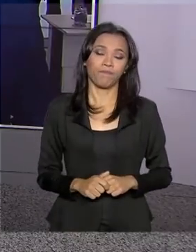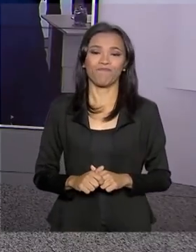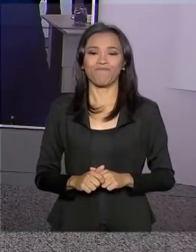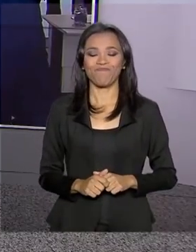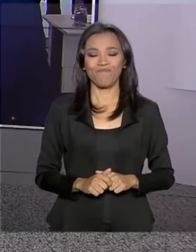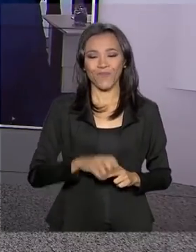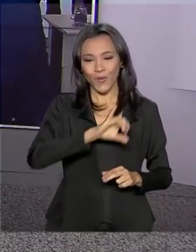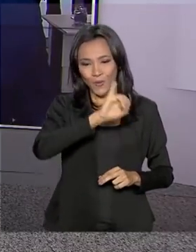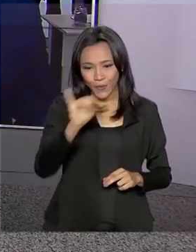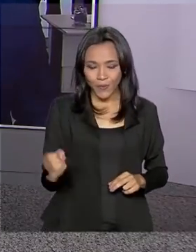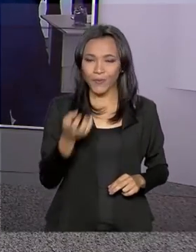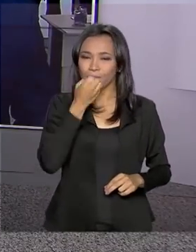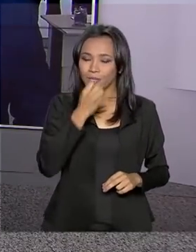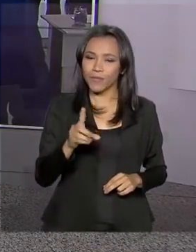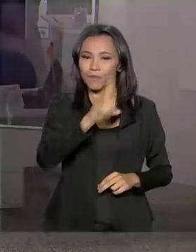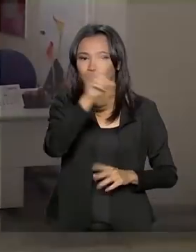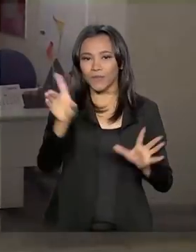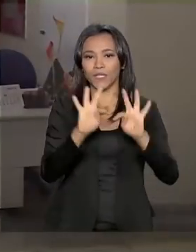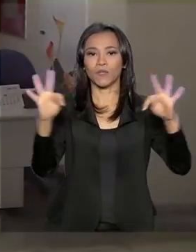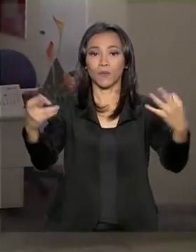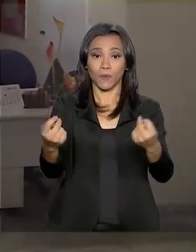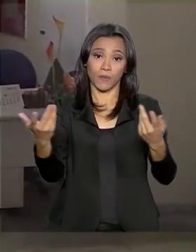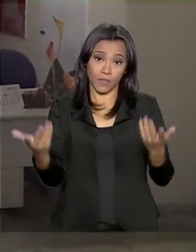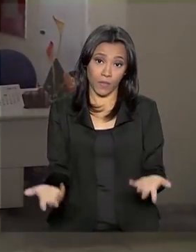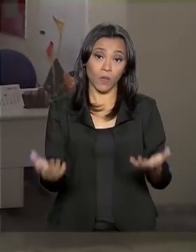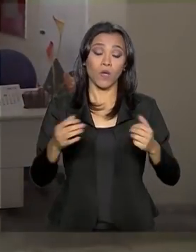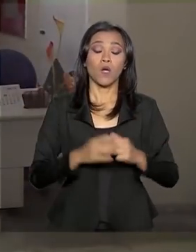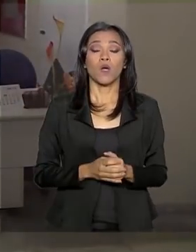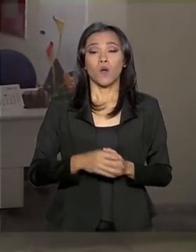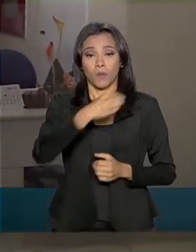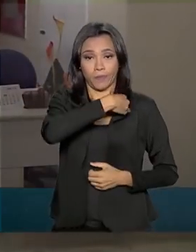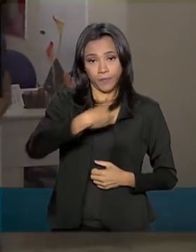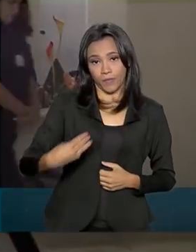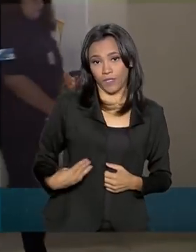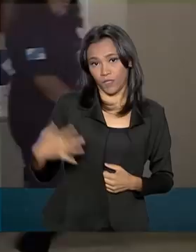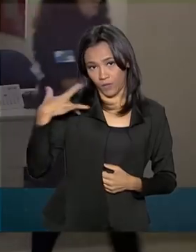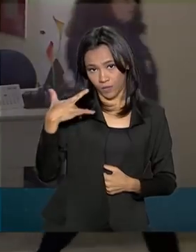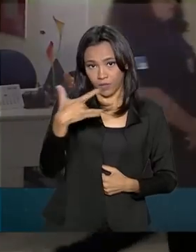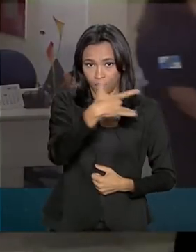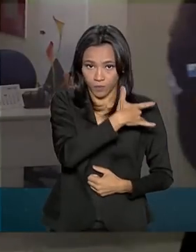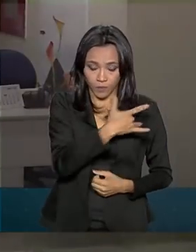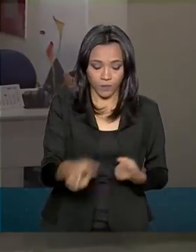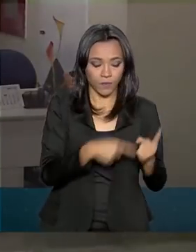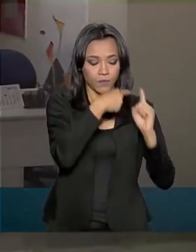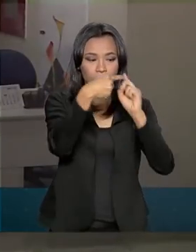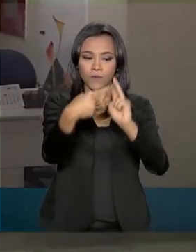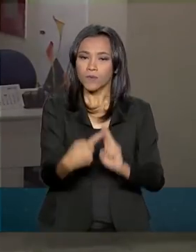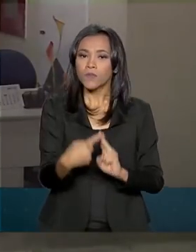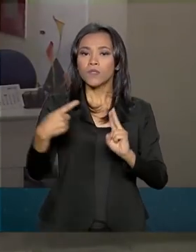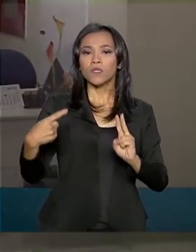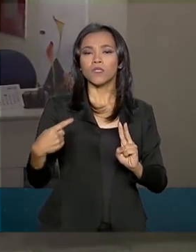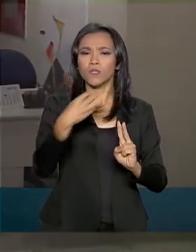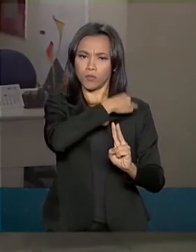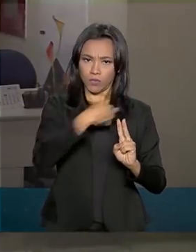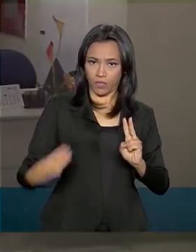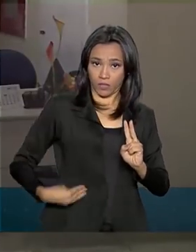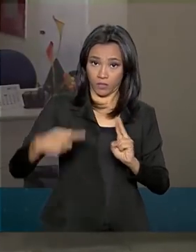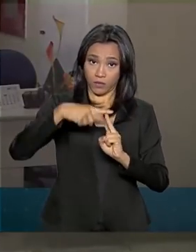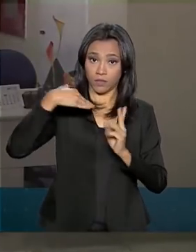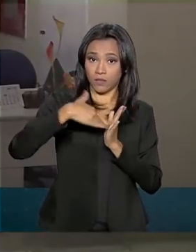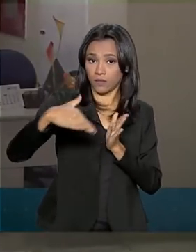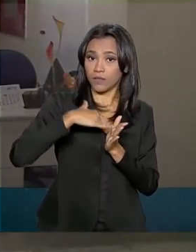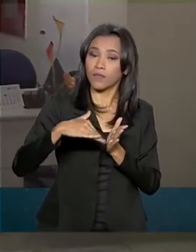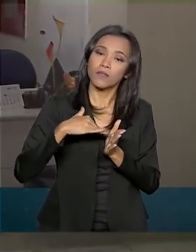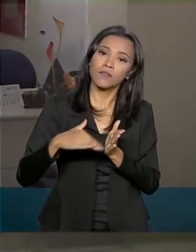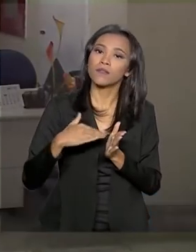Oi Carla, bom dia pra você, bom dia a todos. O Ministro da Saúde, Luiz Henrique Mandetta, e o Ministro da Secretaria-Geral da Presidência da